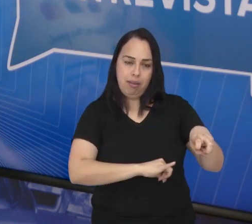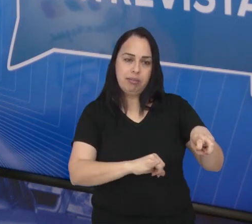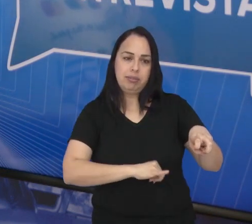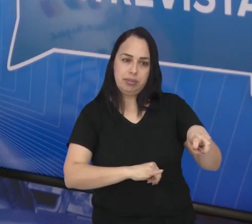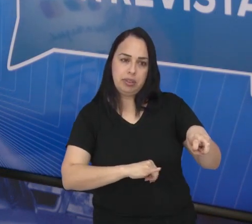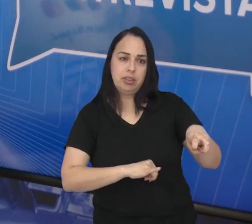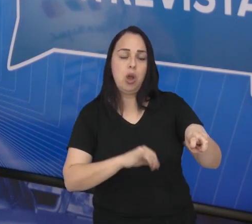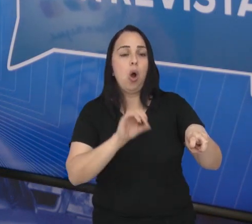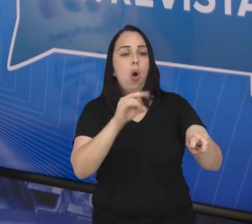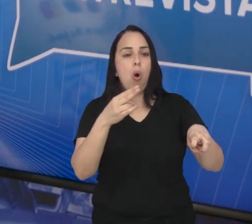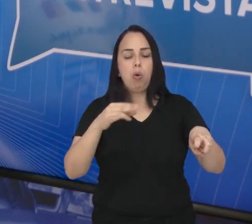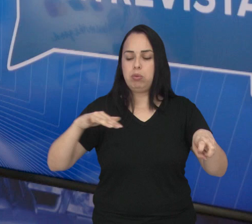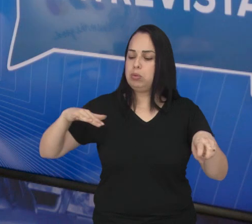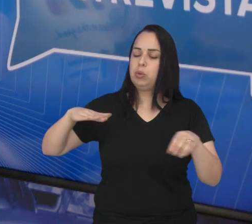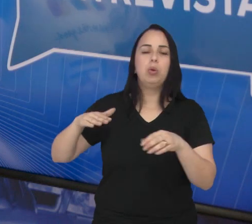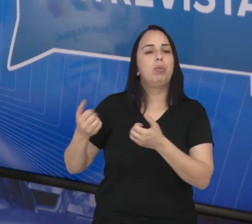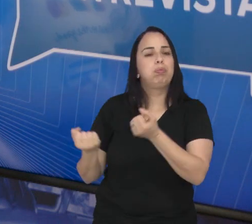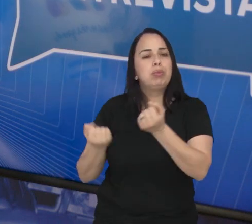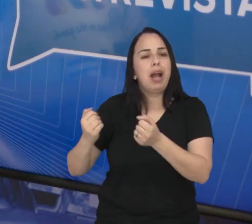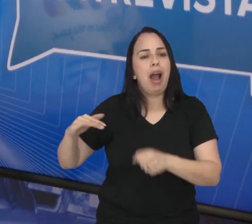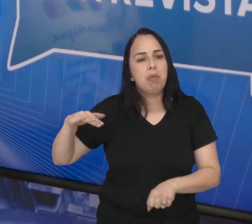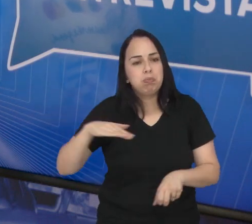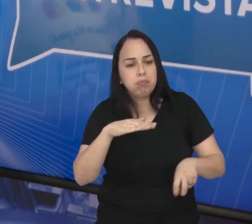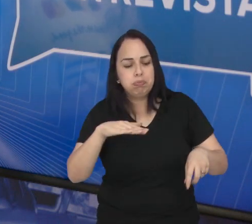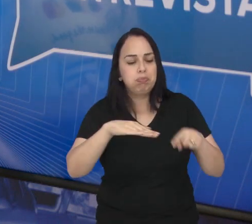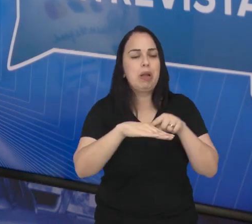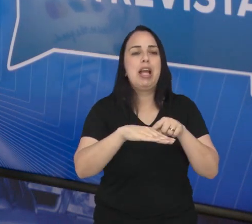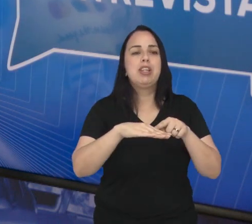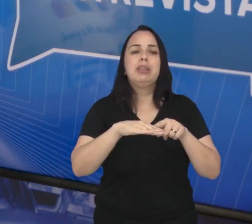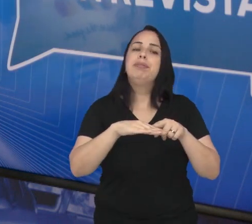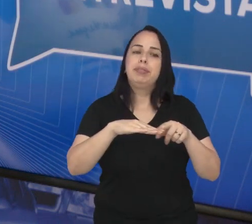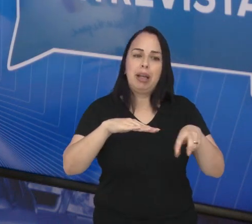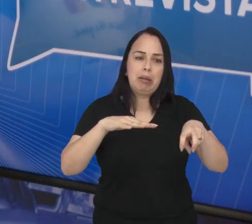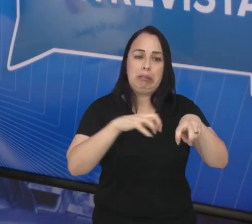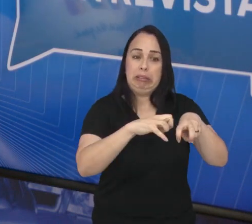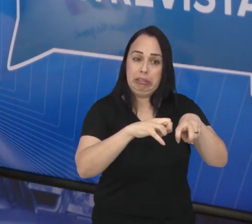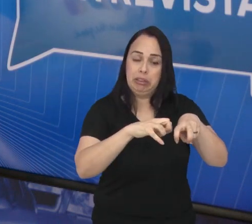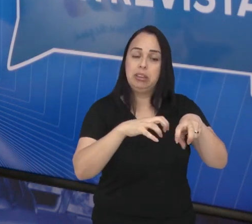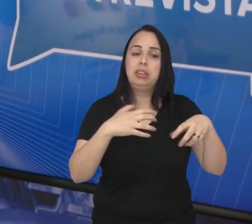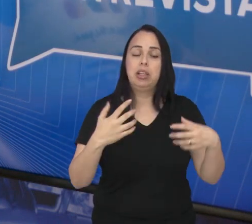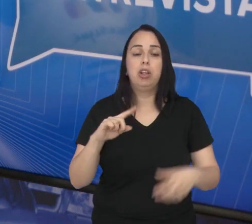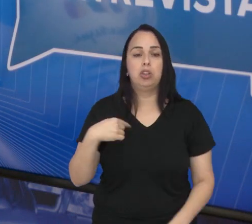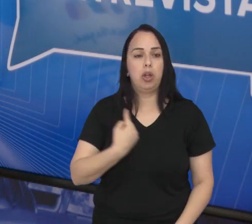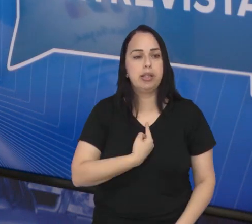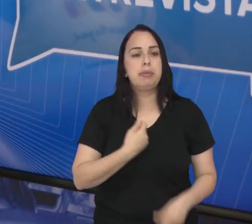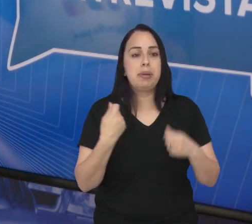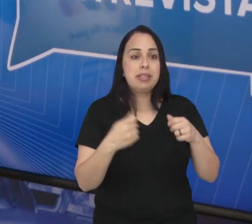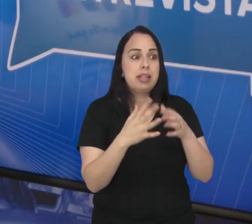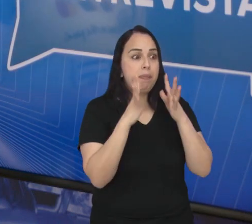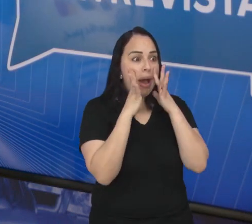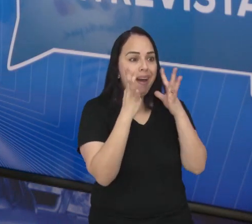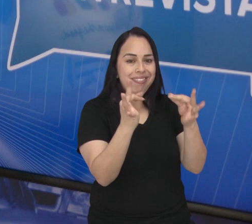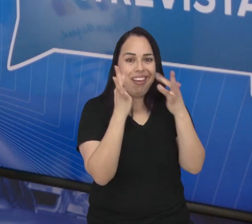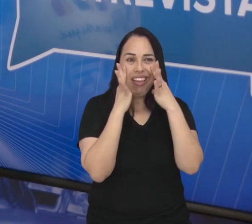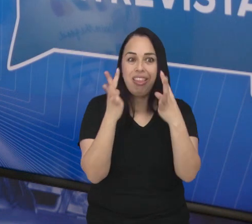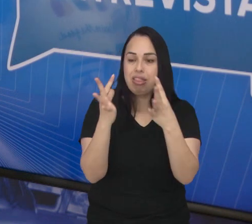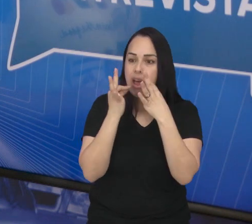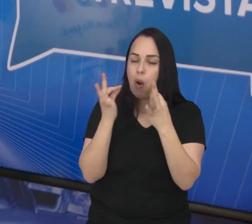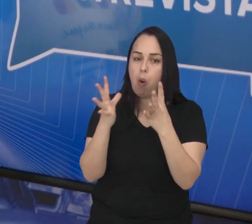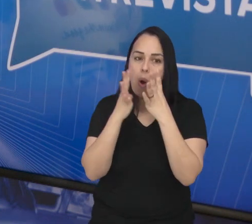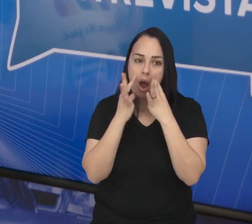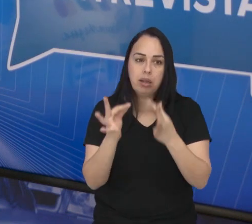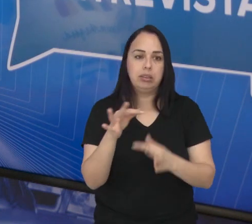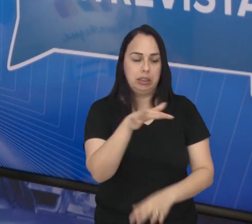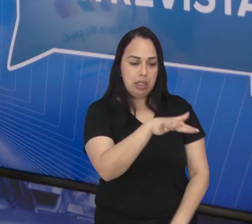também, às vezes, um veículo. Então, a gente tem mesmo, enquanto município, olhar essas questões